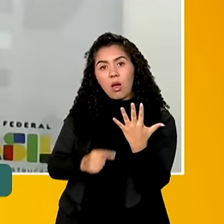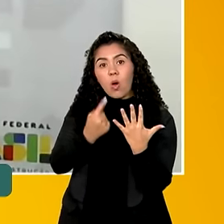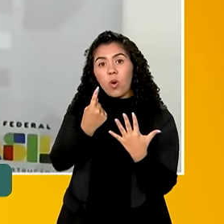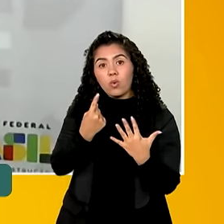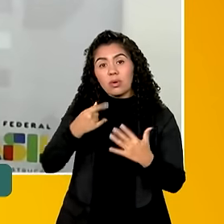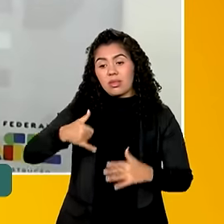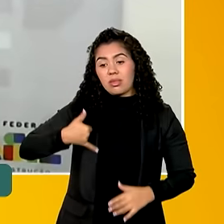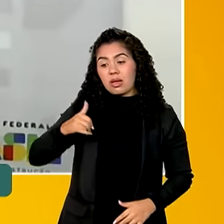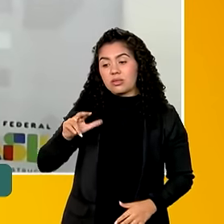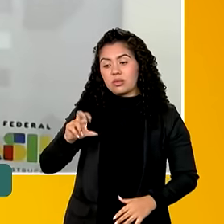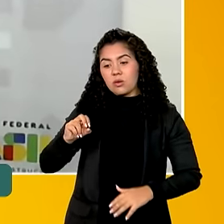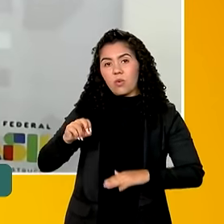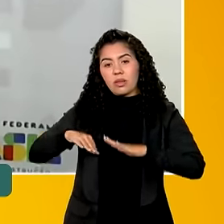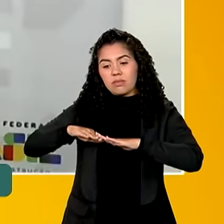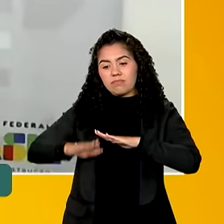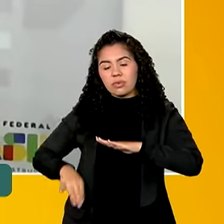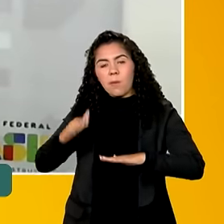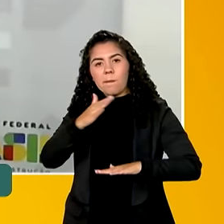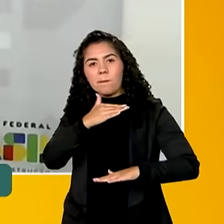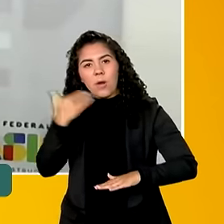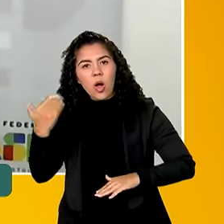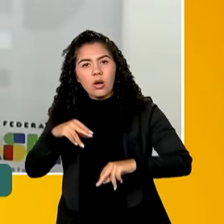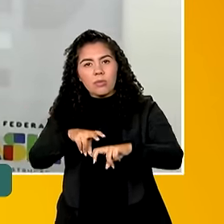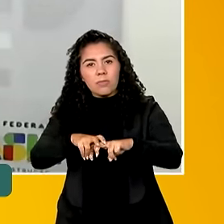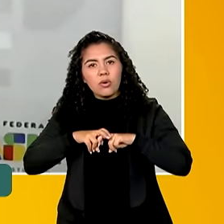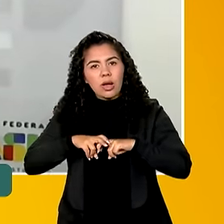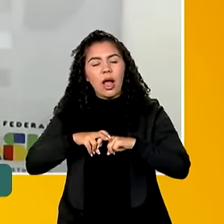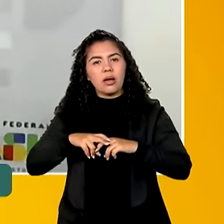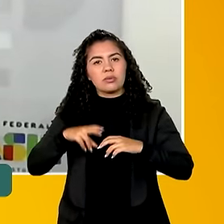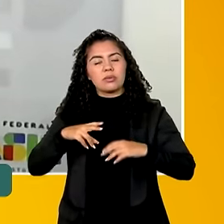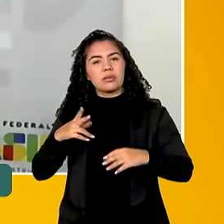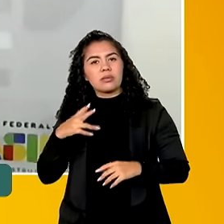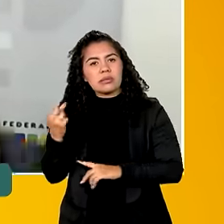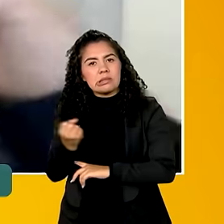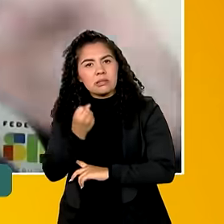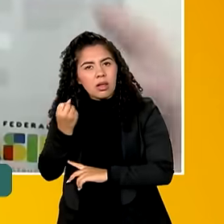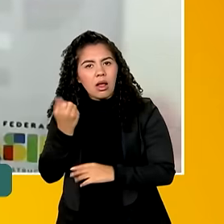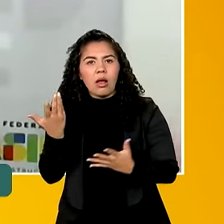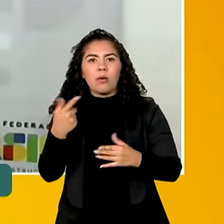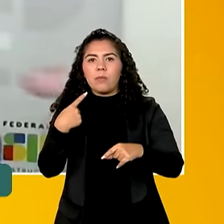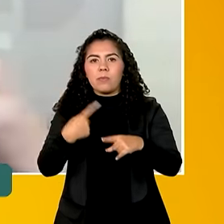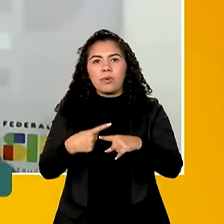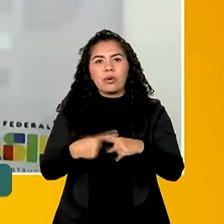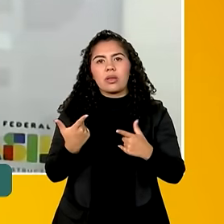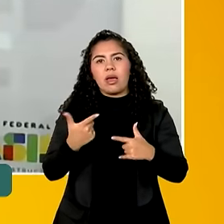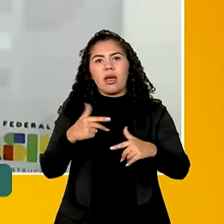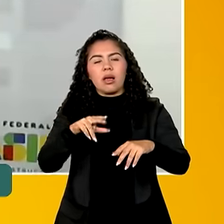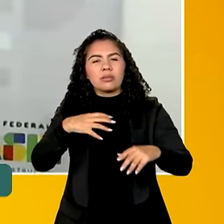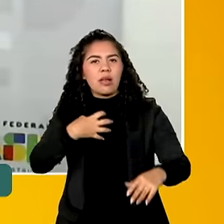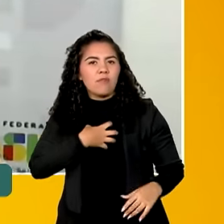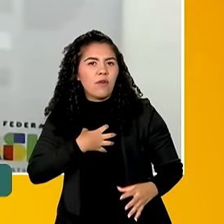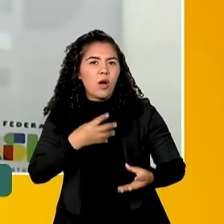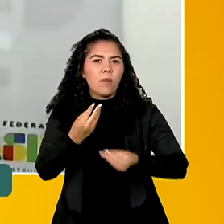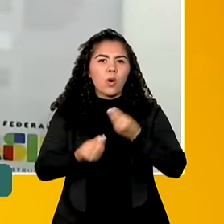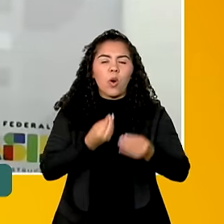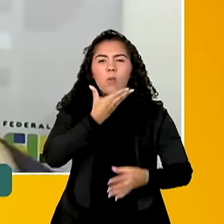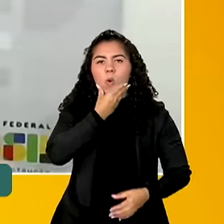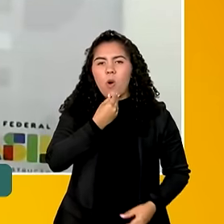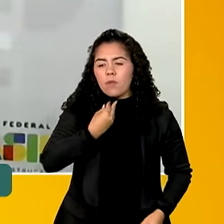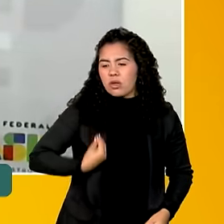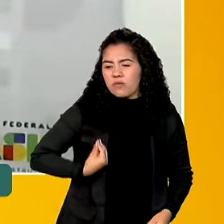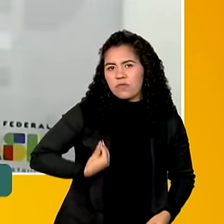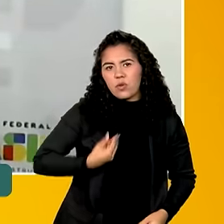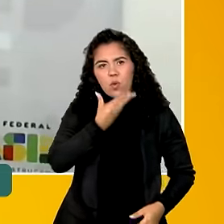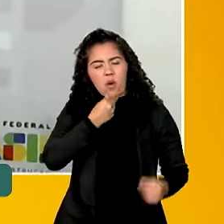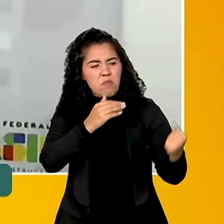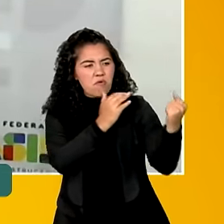50 anos por agravos relacionados ao exercício da masculinidade, do padrão de masculinidade, ao modo de ser um homem forte,